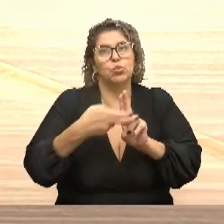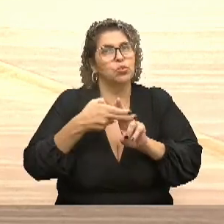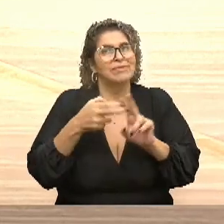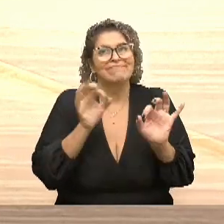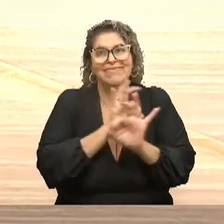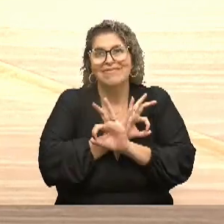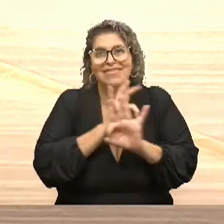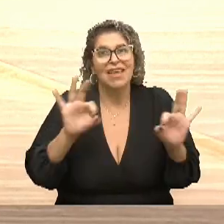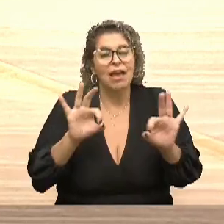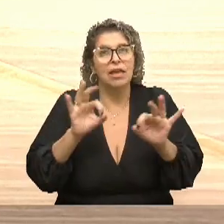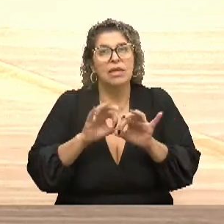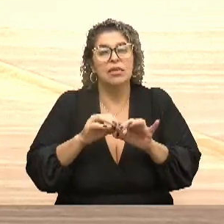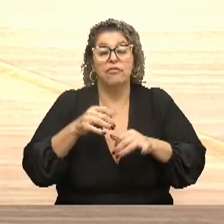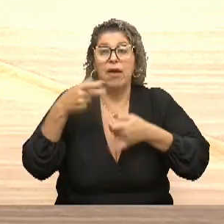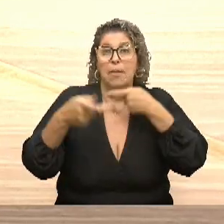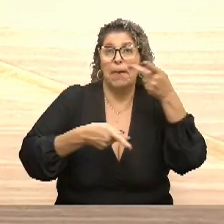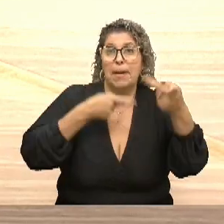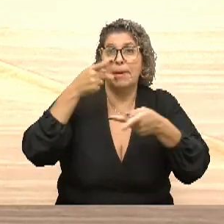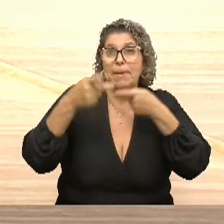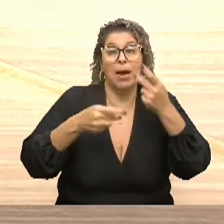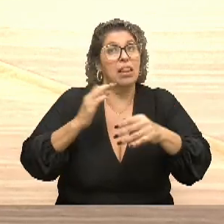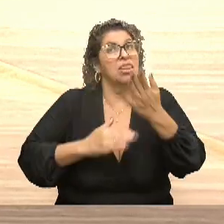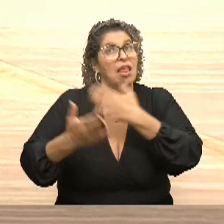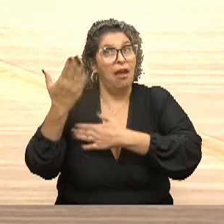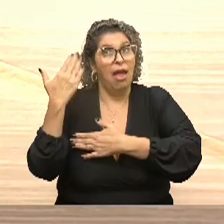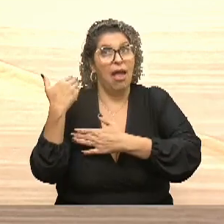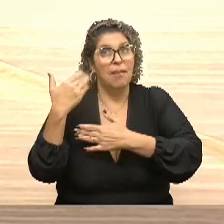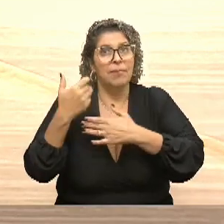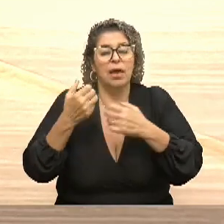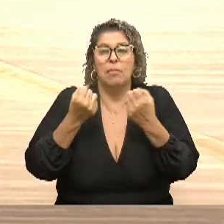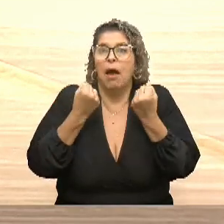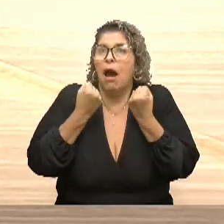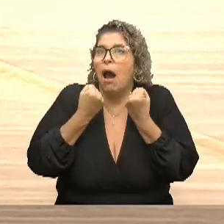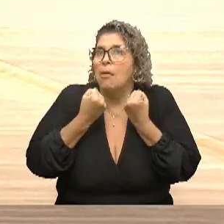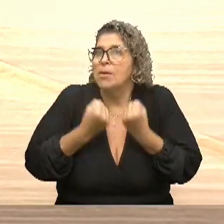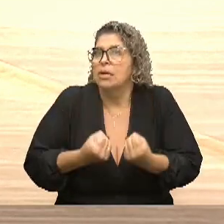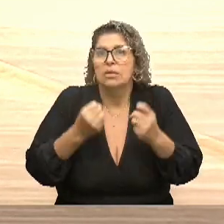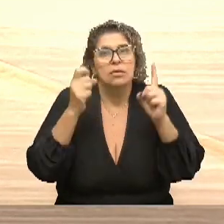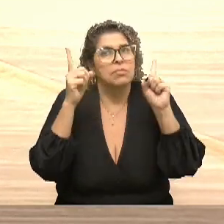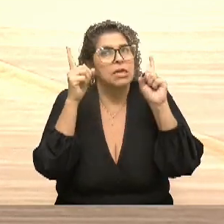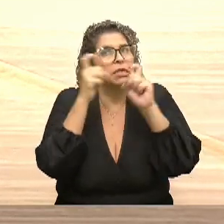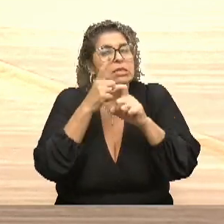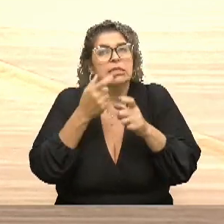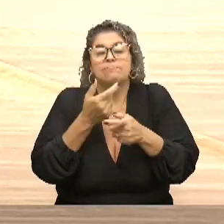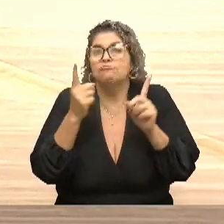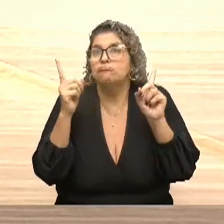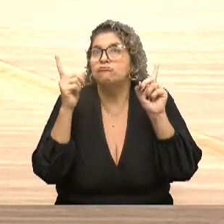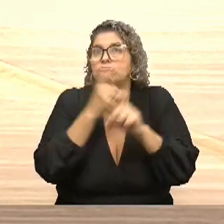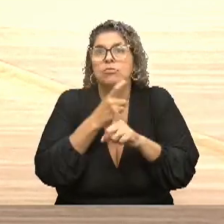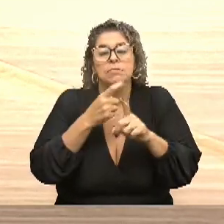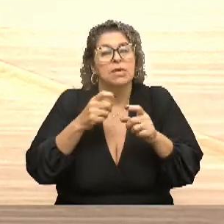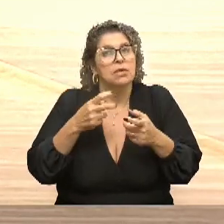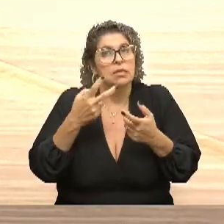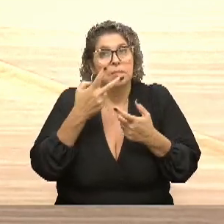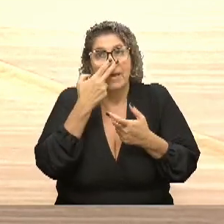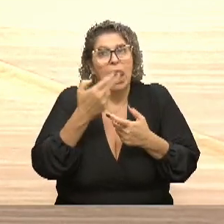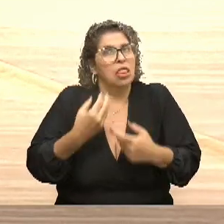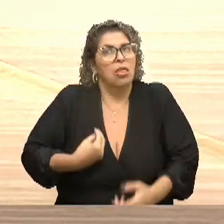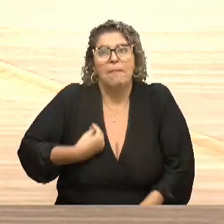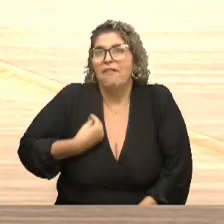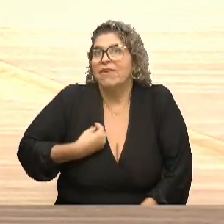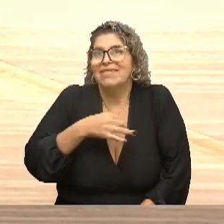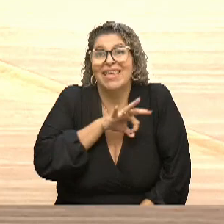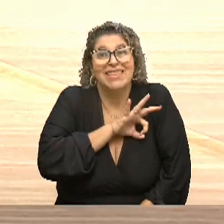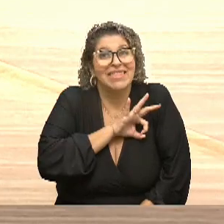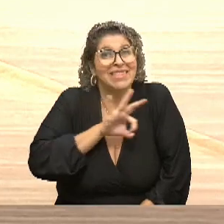O que se ouvia sobre o autismo era muito pesado, como se fosse uma sentença, como se a gente não fosse ter mais vida,